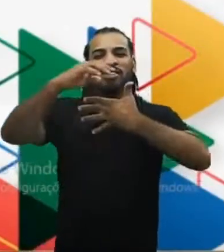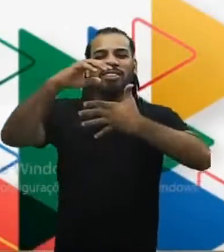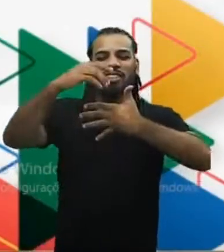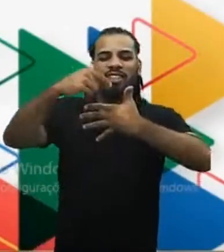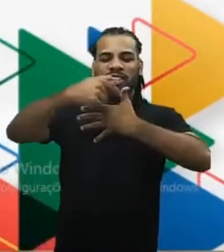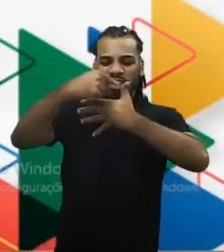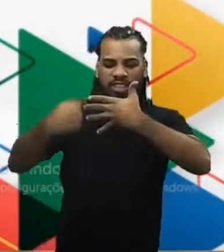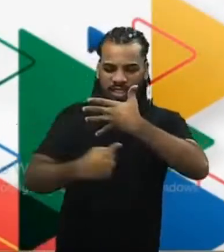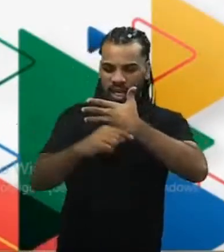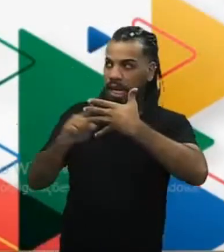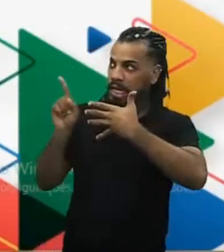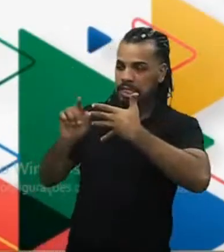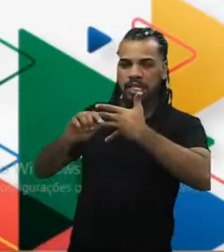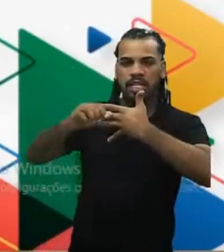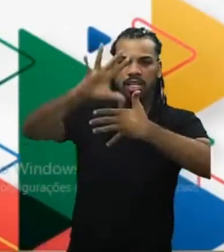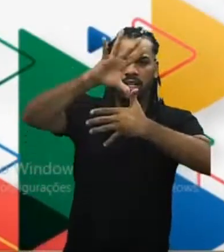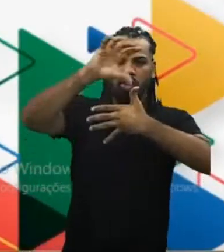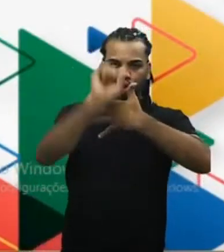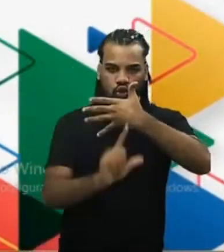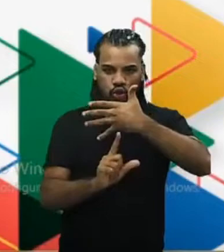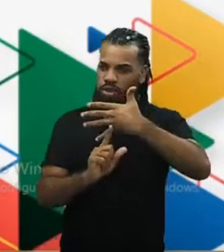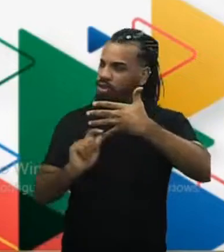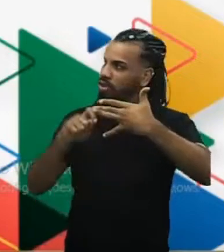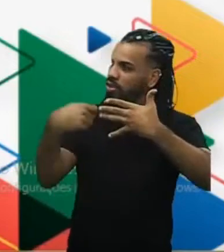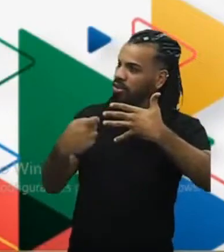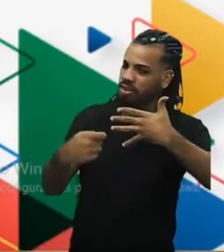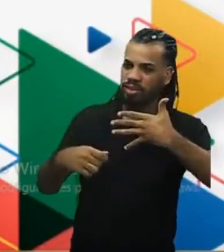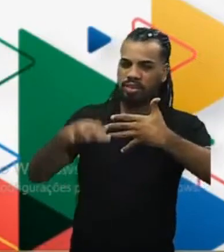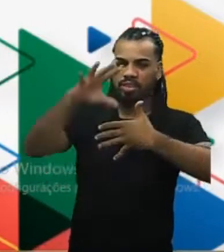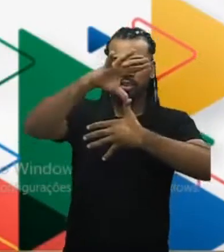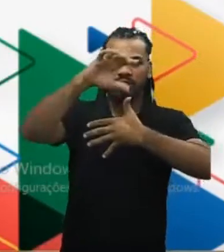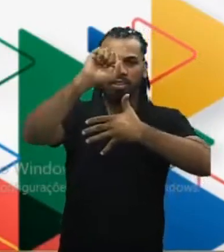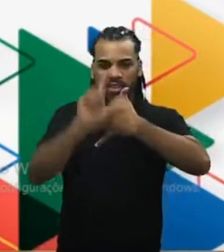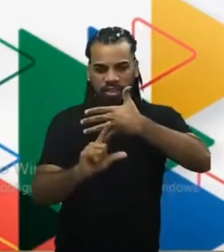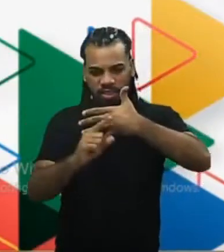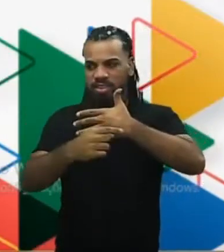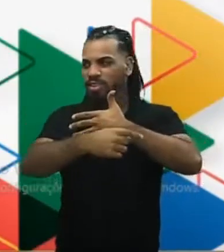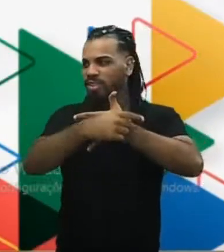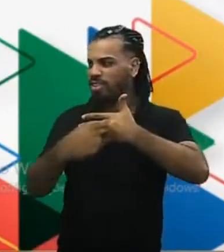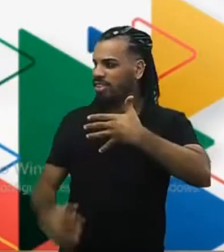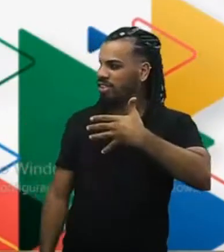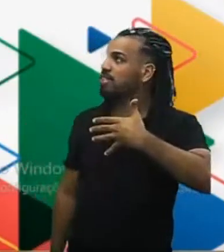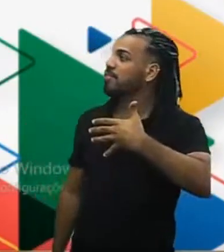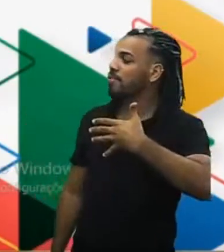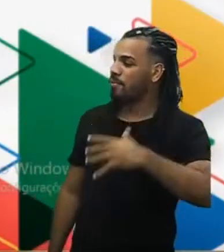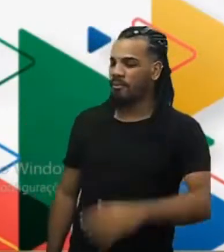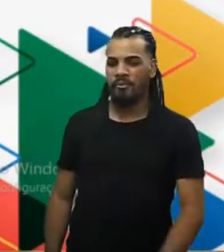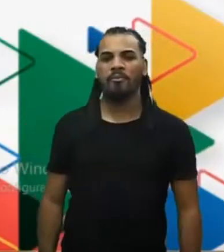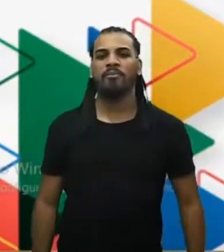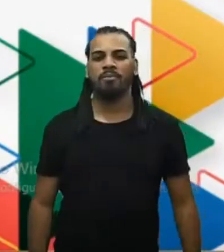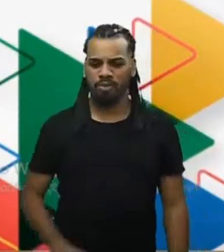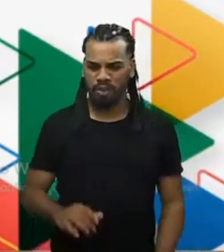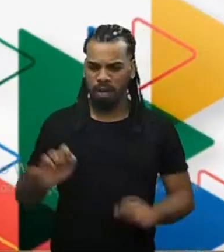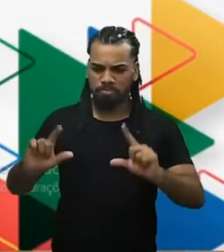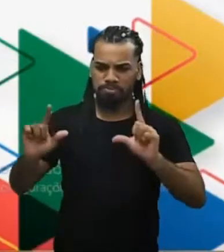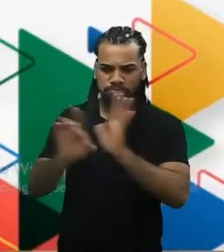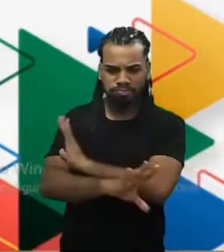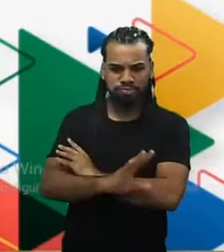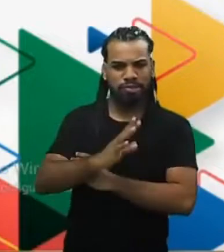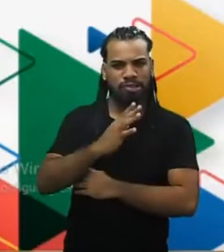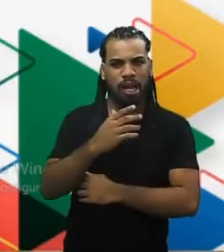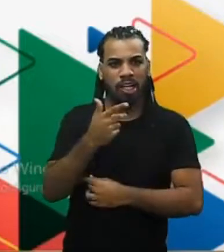pela civilização Inca, eu vou pedir para o Andrezão. Andrezão já jogou na tela. Andrezão já ficou? Está lendo o pensamento.